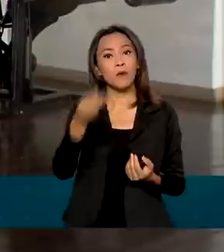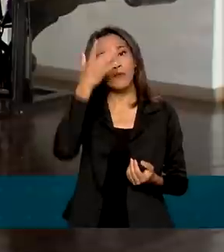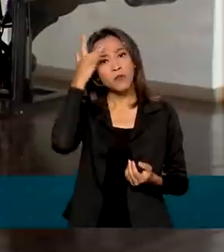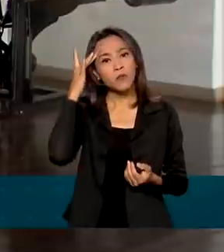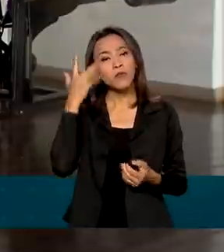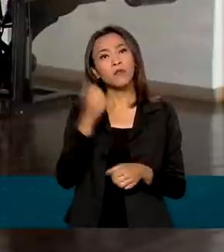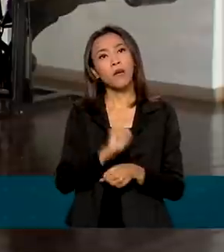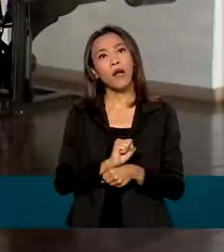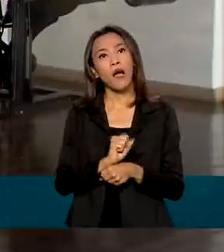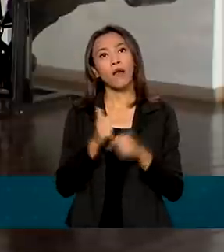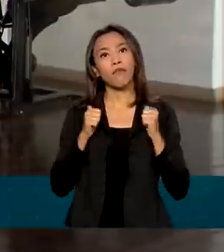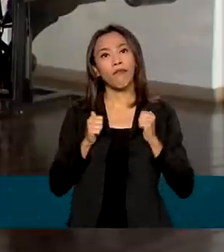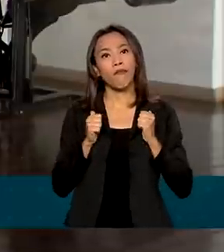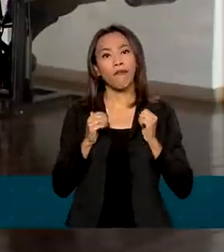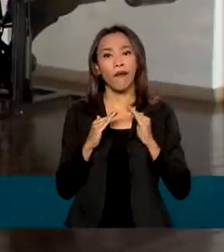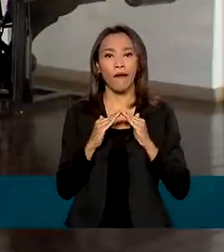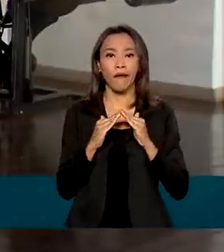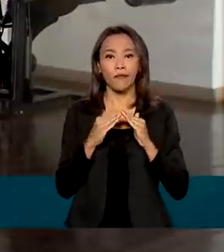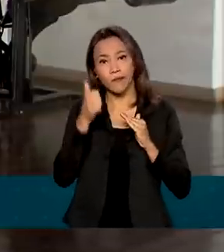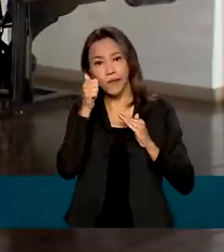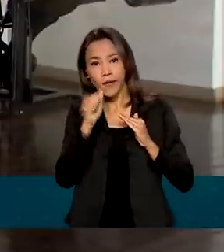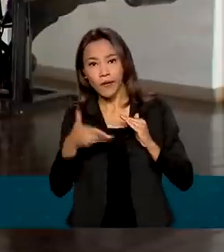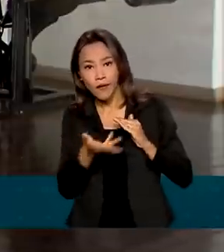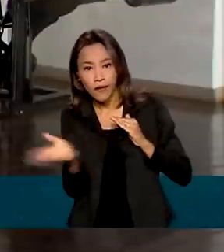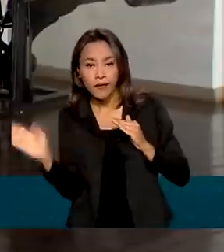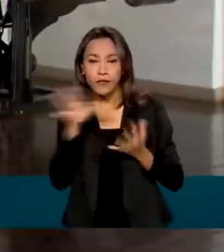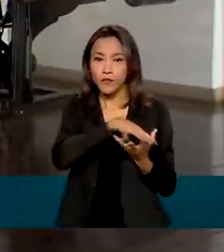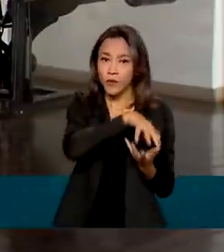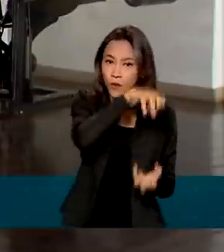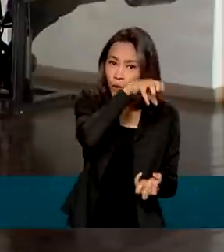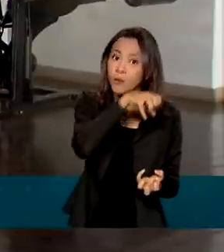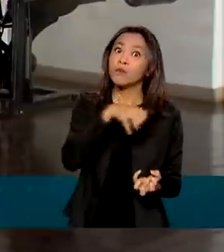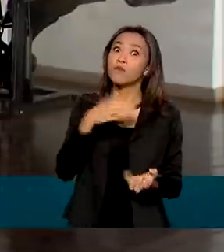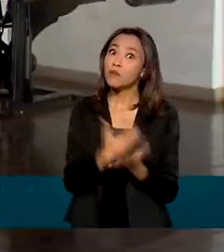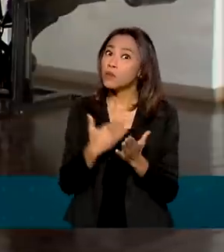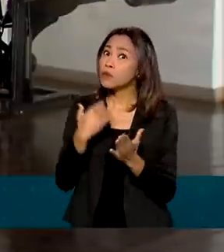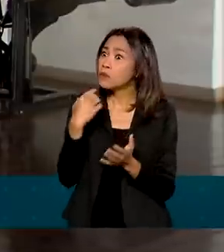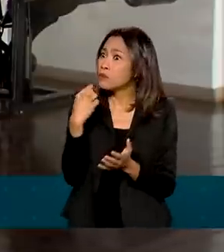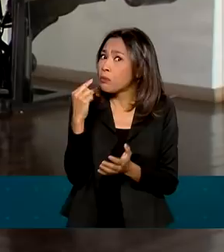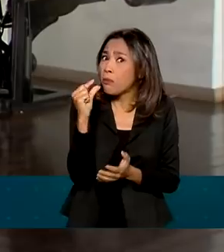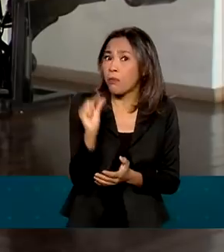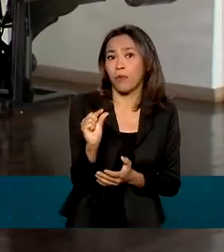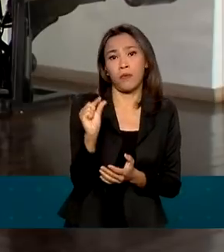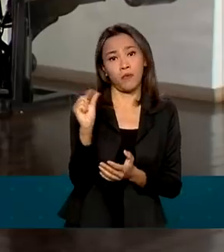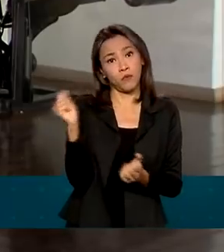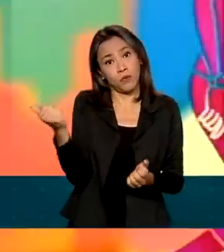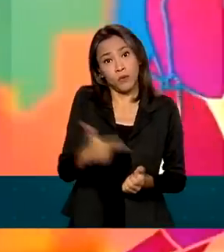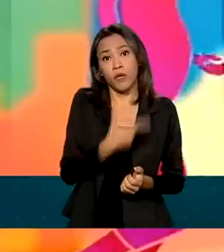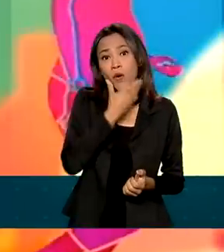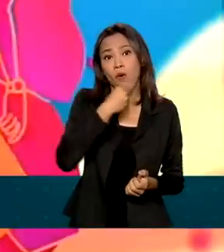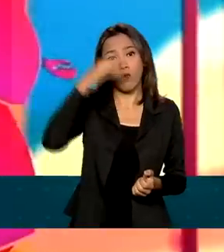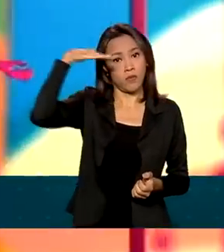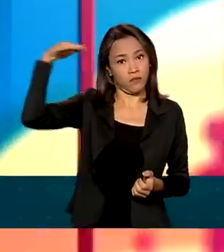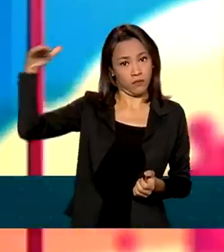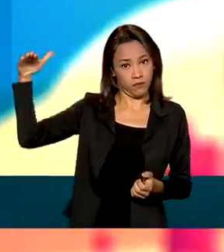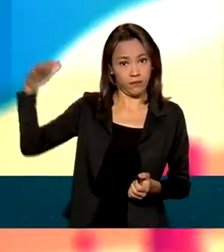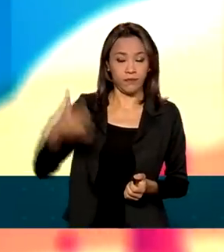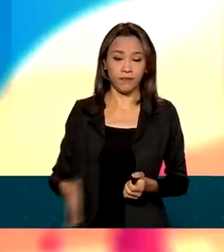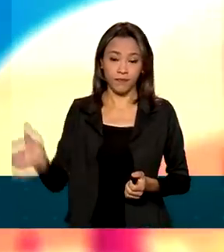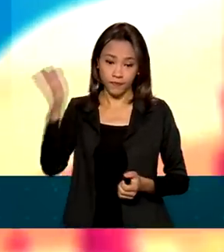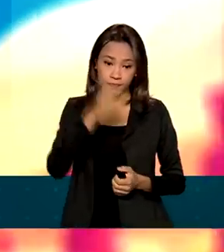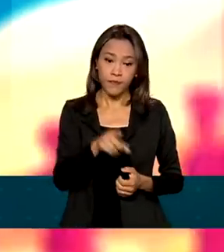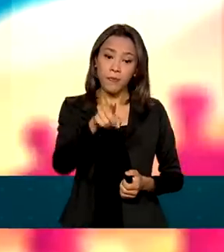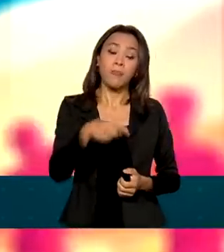que está parado em casa. Mulheres e idosos se exercitam ainda menos do que homens adultos. O Ministério da Saúde